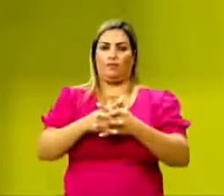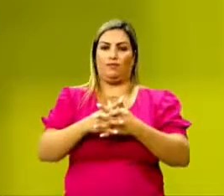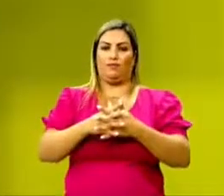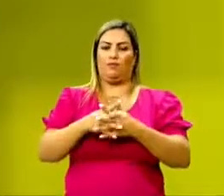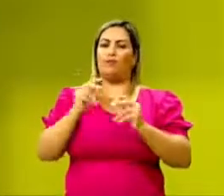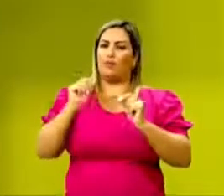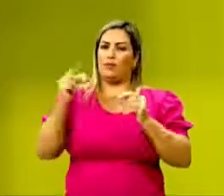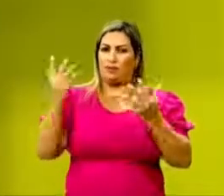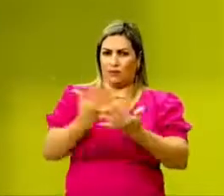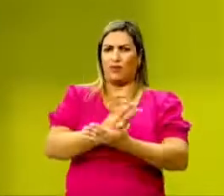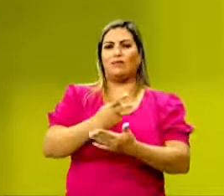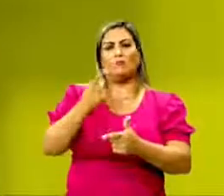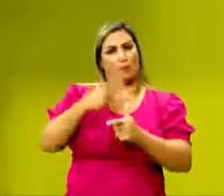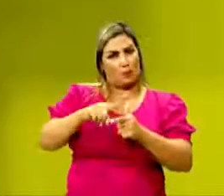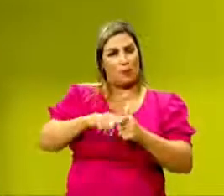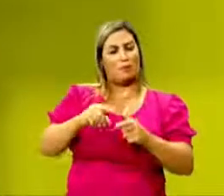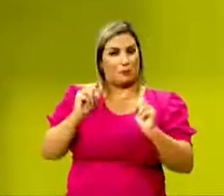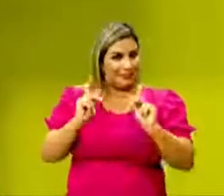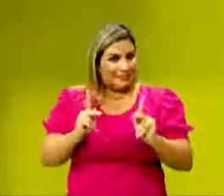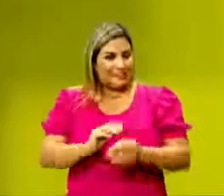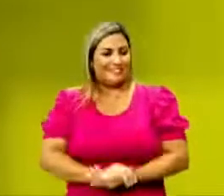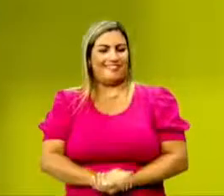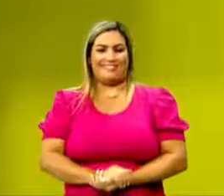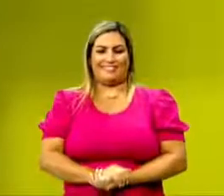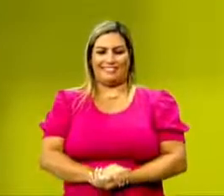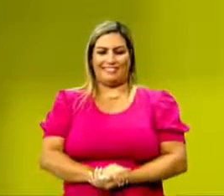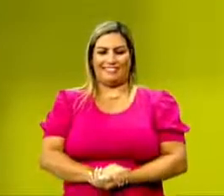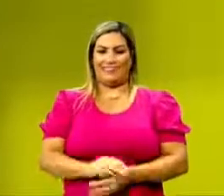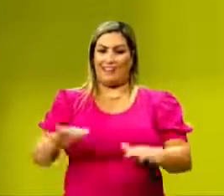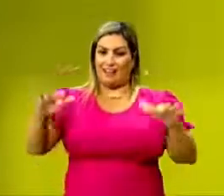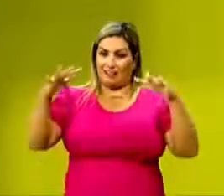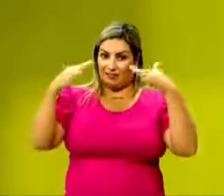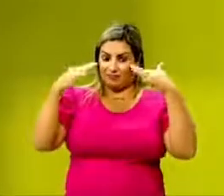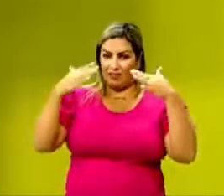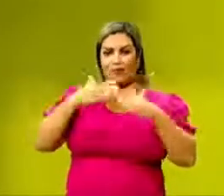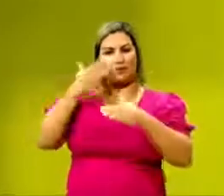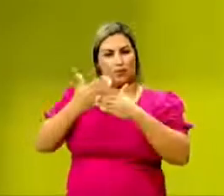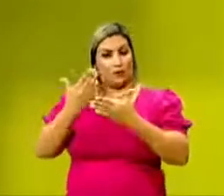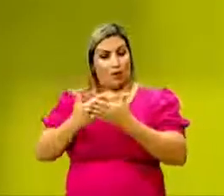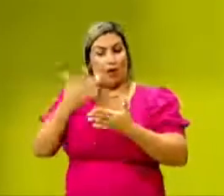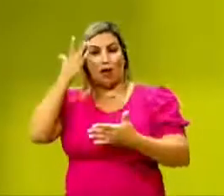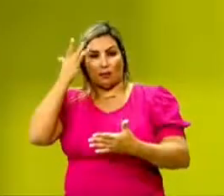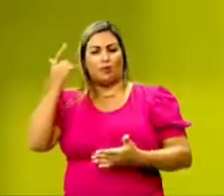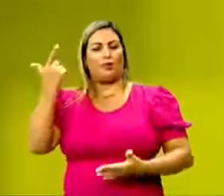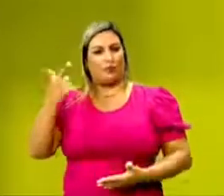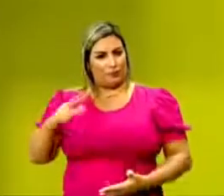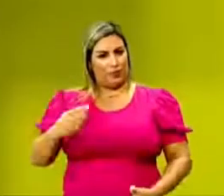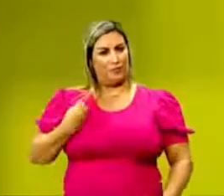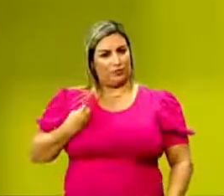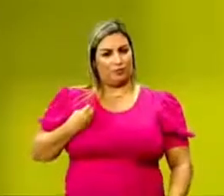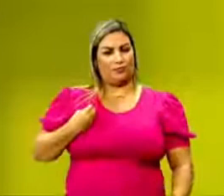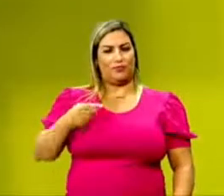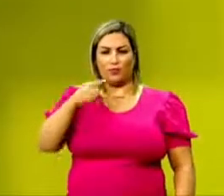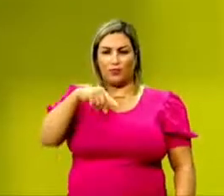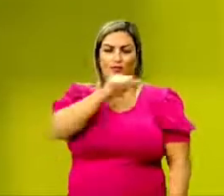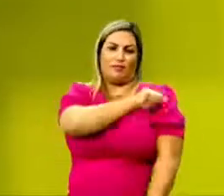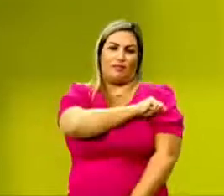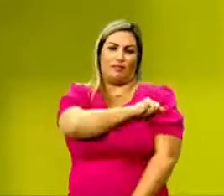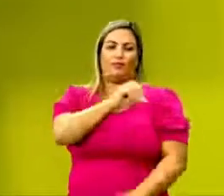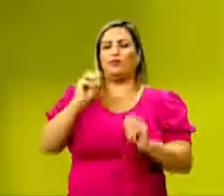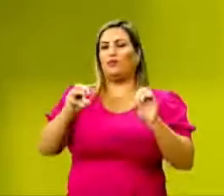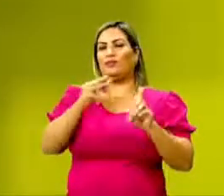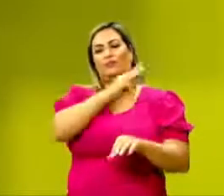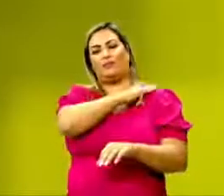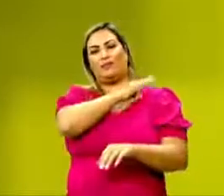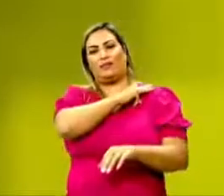o conflito em um determinado enredo, correto? Então, fiquem ligados nas próximas aulas. Amanhã estaremos aqui com vocês, estudantes